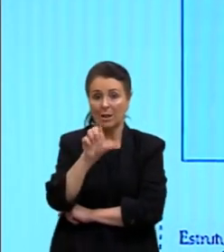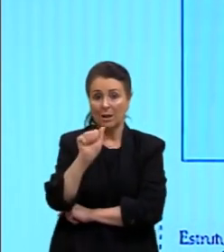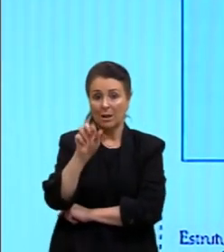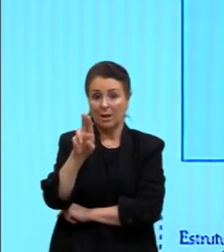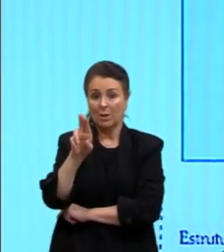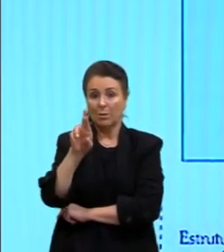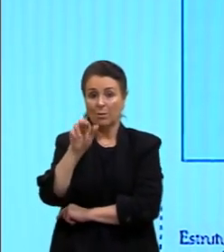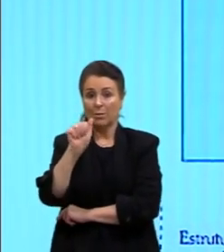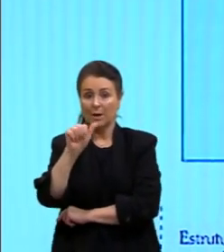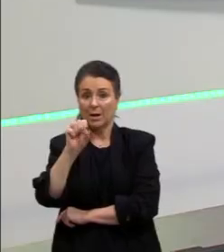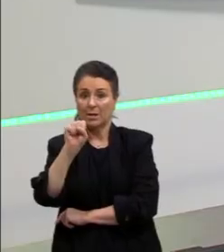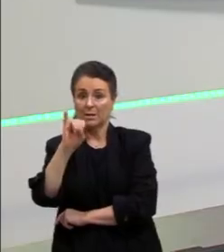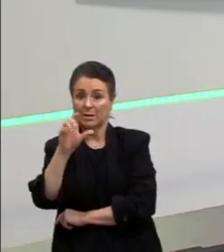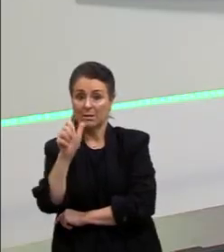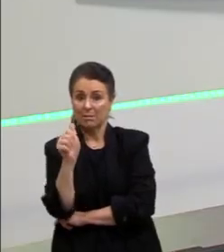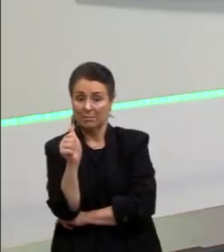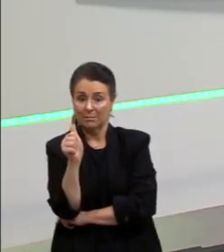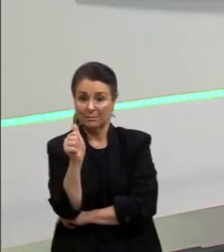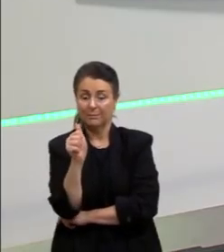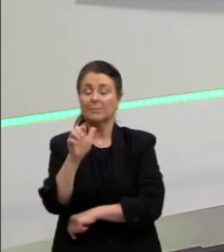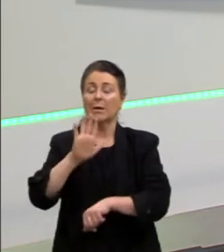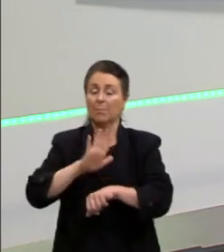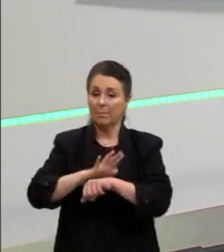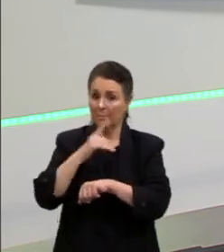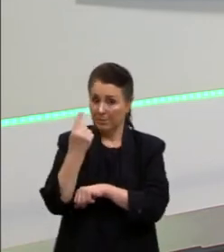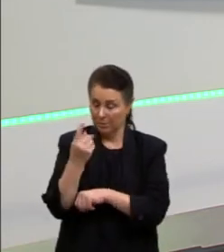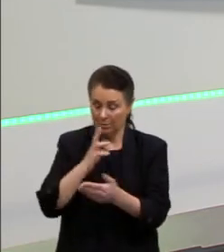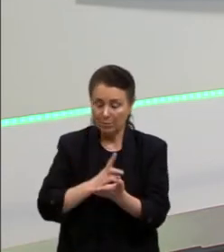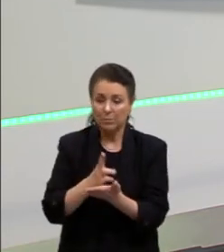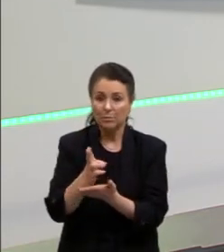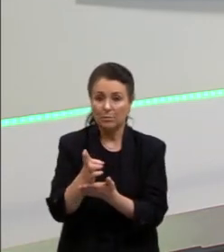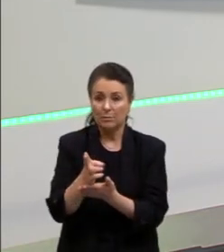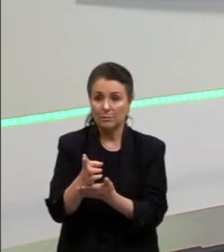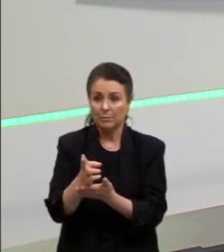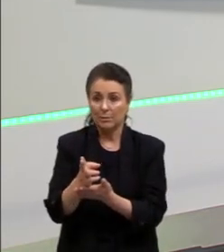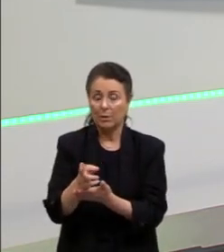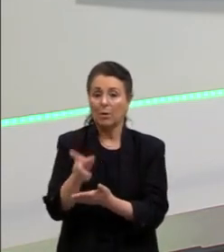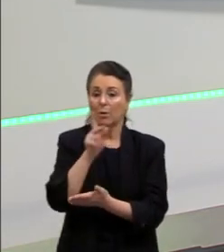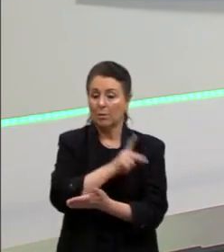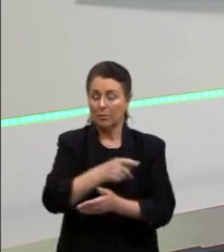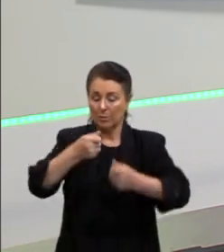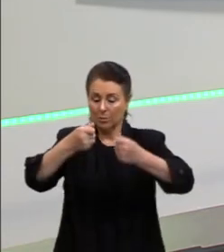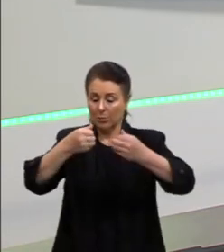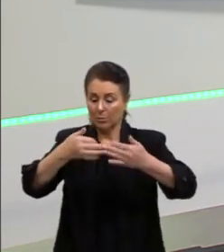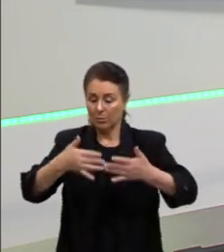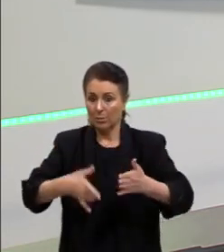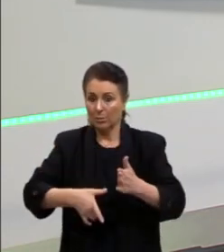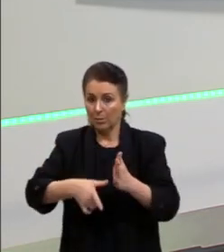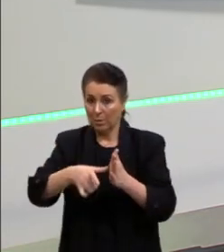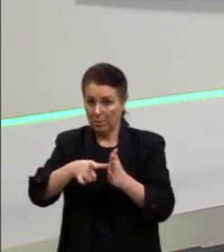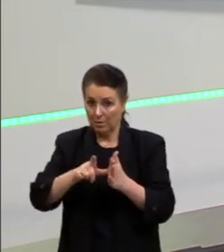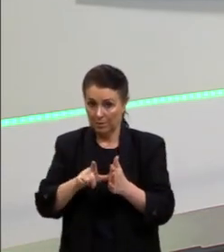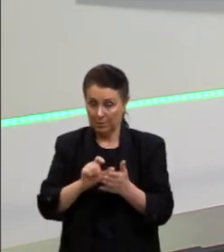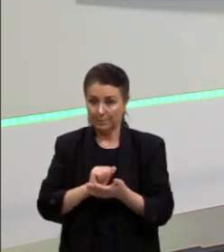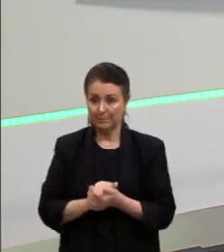continentes, tá? Vamos passar aqui mais um. E aí, então, como eu falei pra vocês, essas